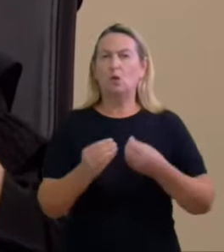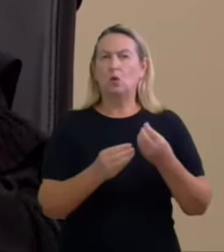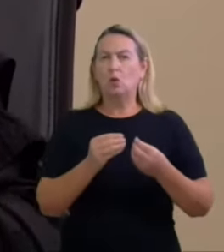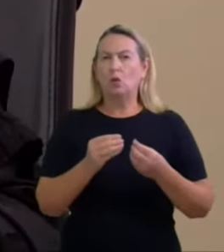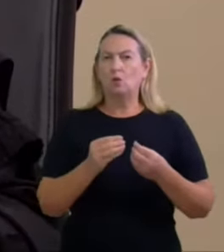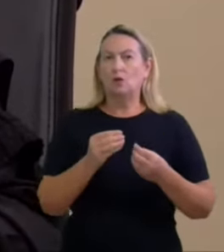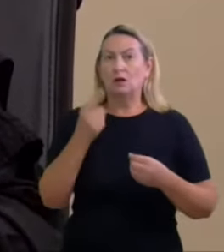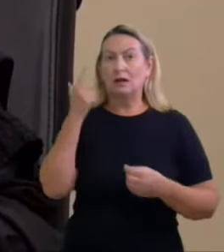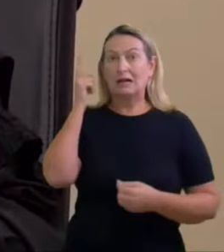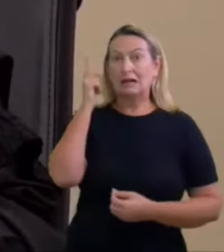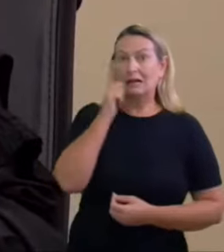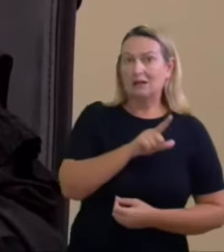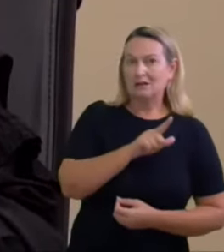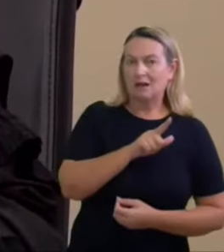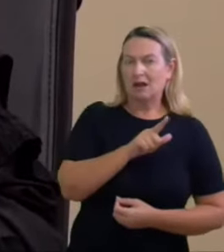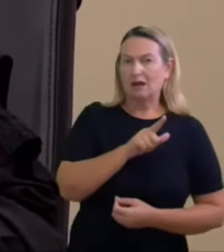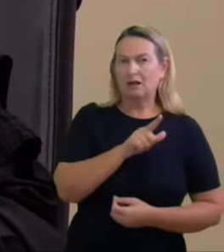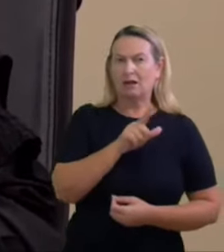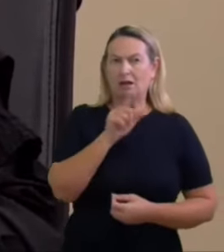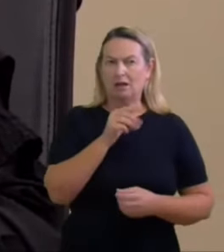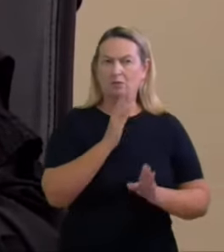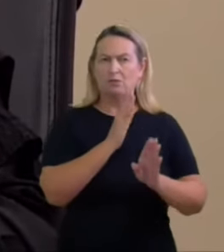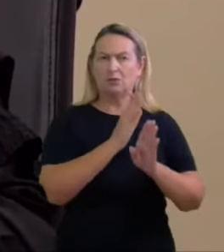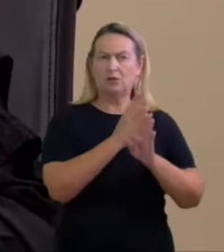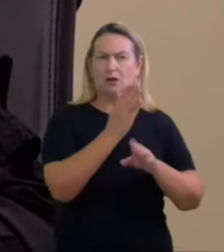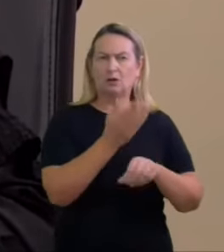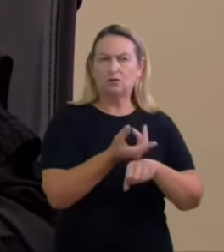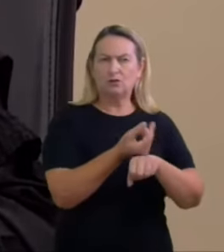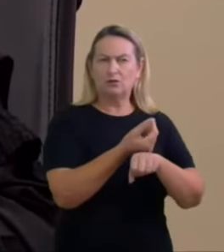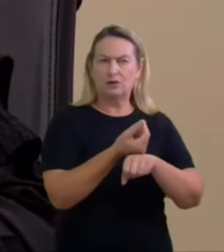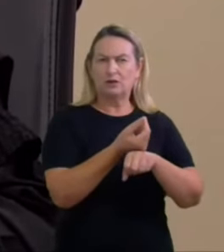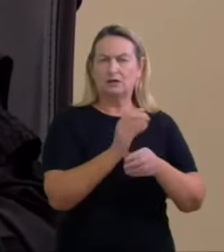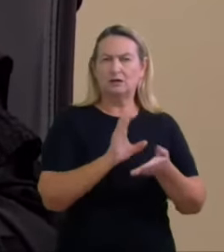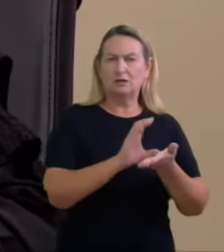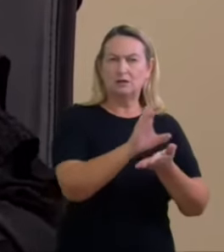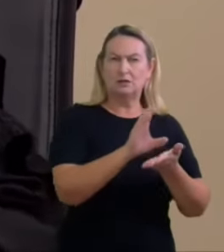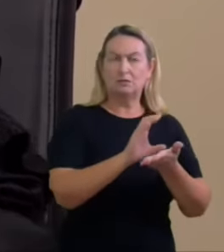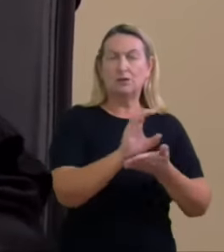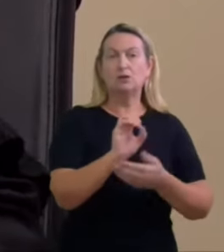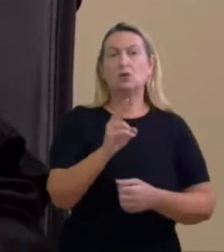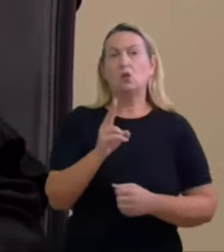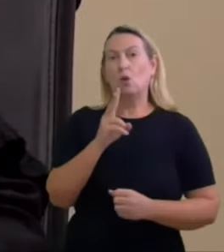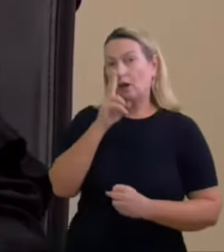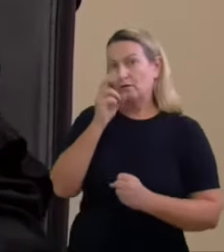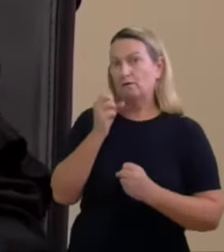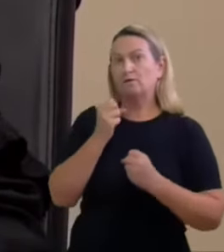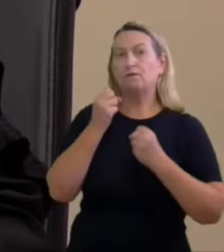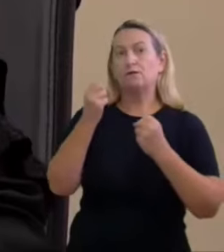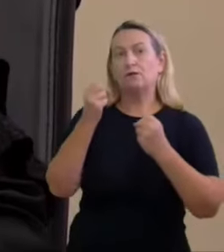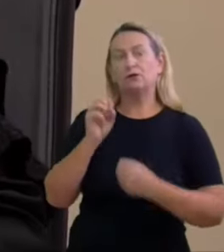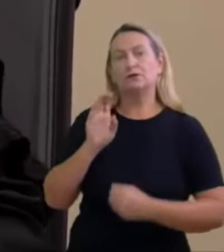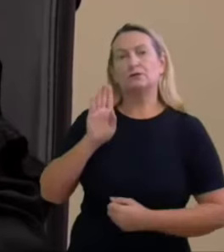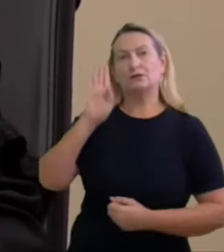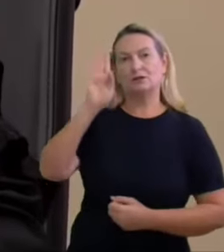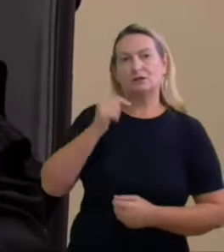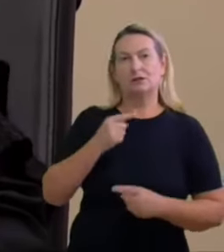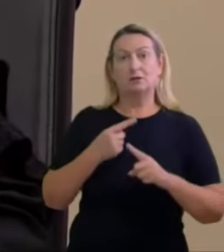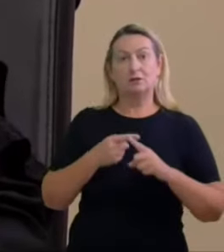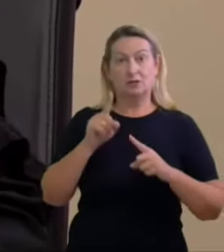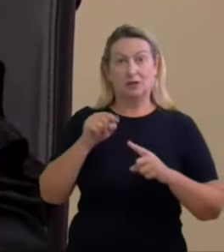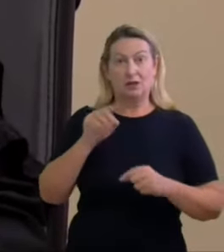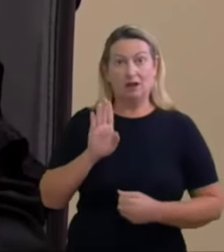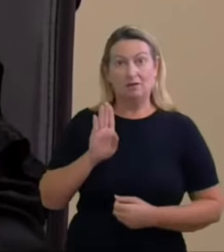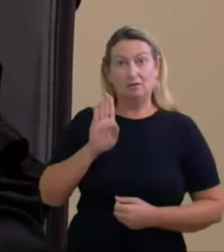mais ao financiamento ou mais a força do candidato que justamente por ser forte o